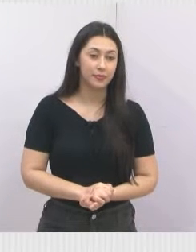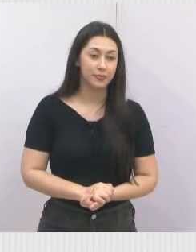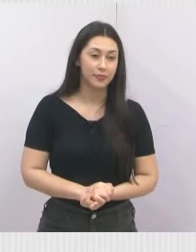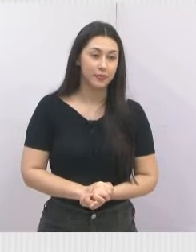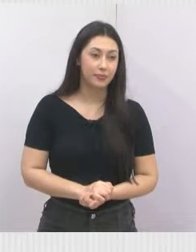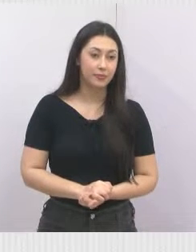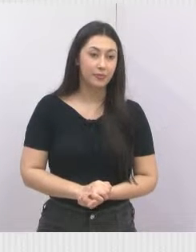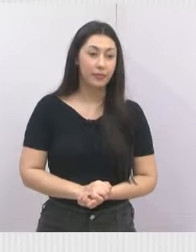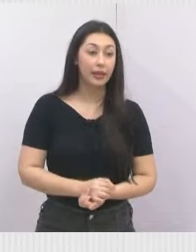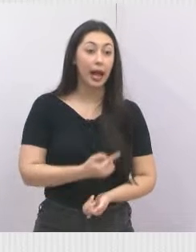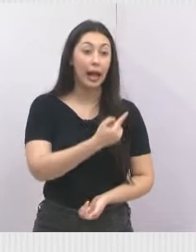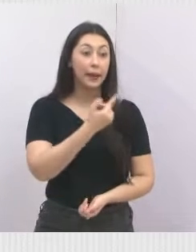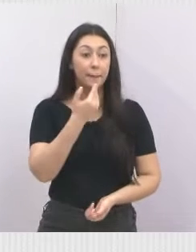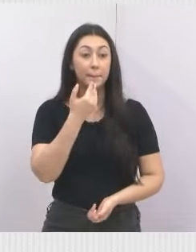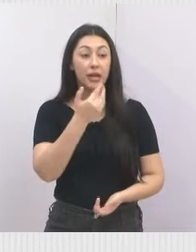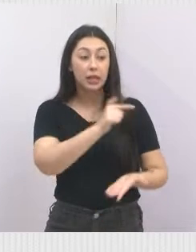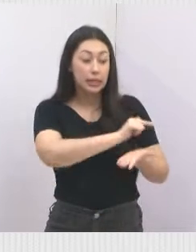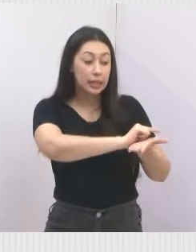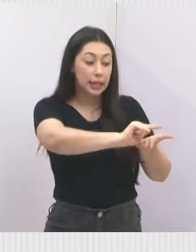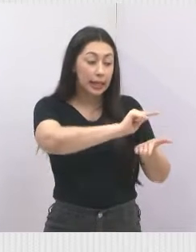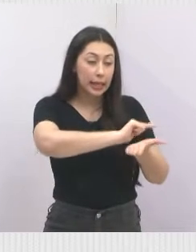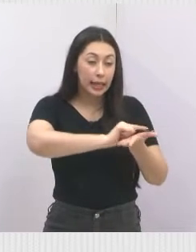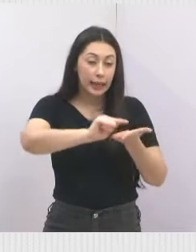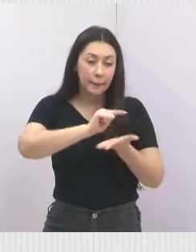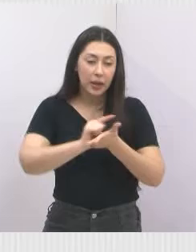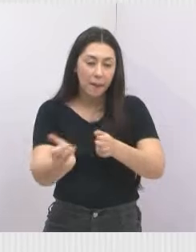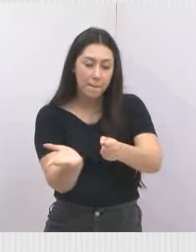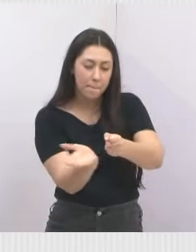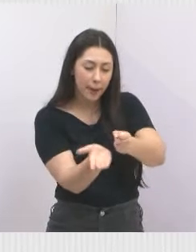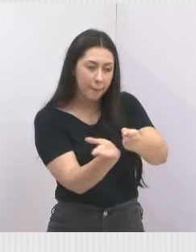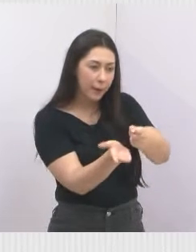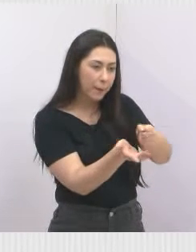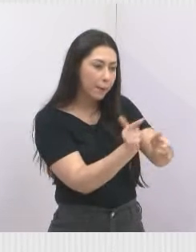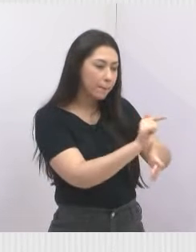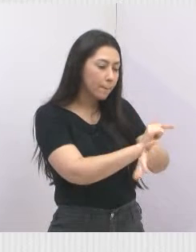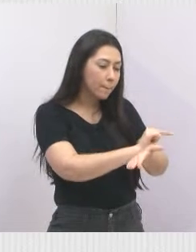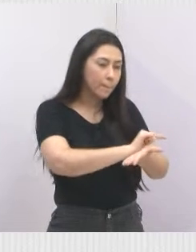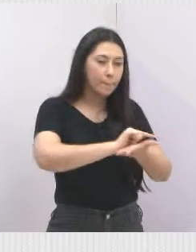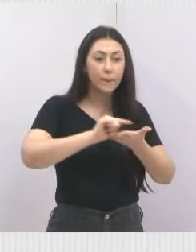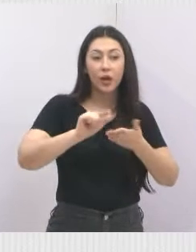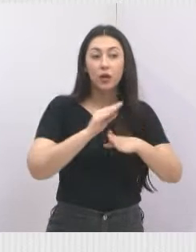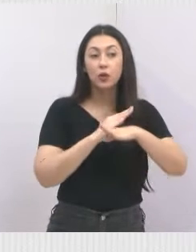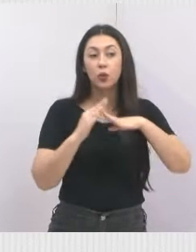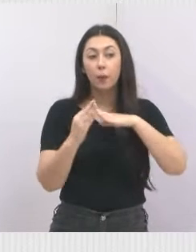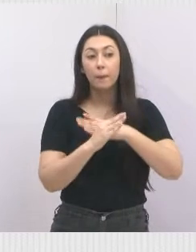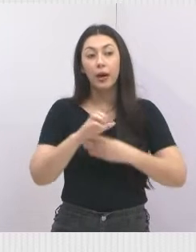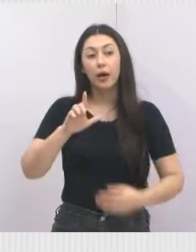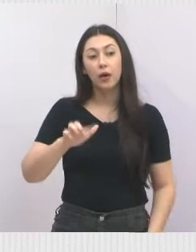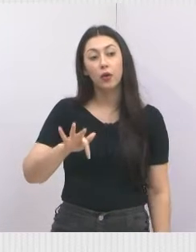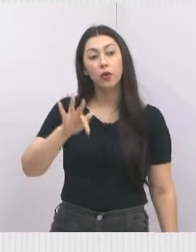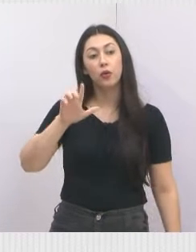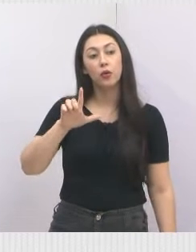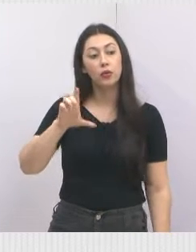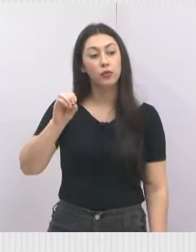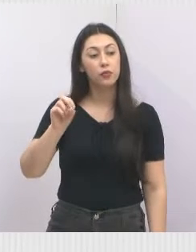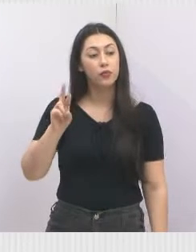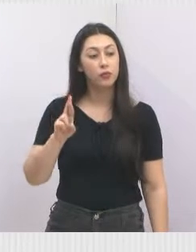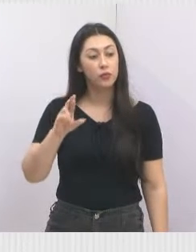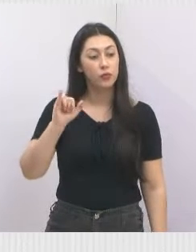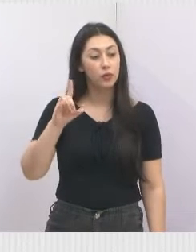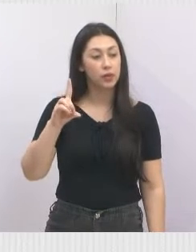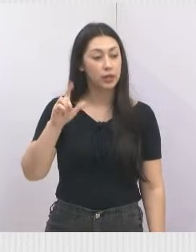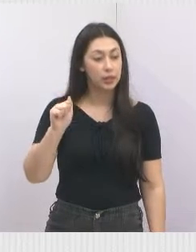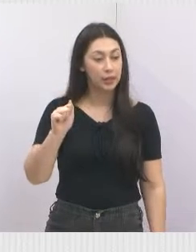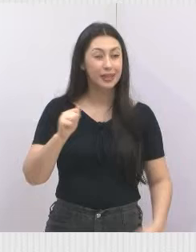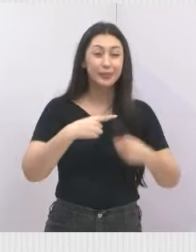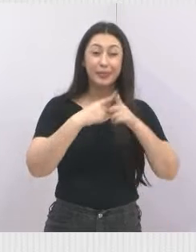Isso é uma limpeza, né, que vem pedindo de capina lá no Jardim Frórida, na avenida, mas é difícil